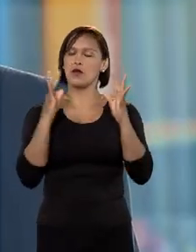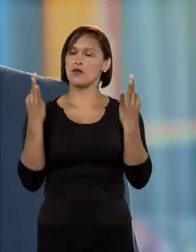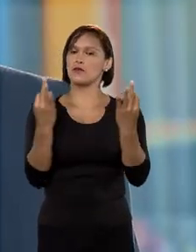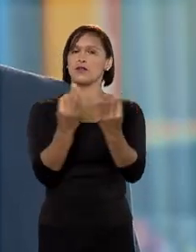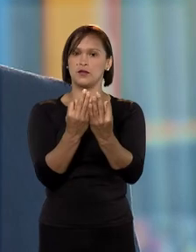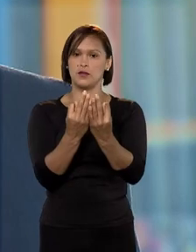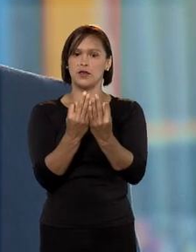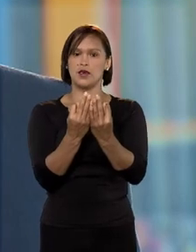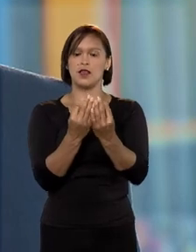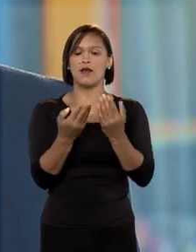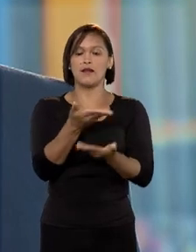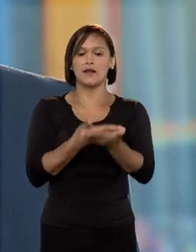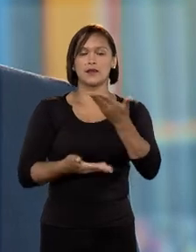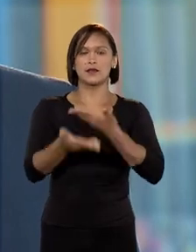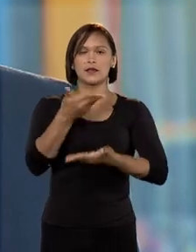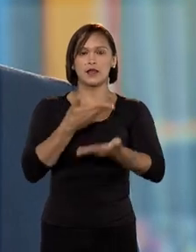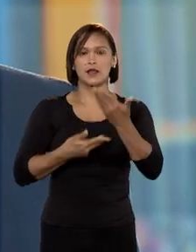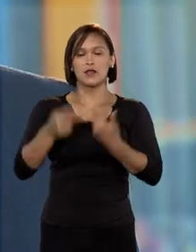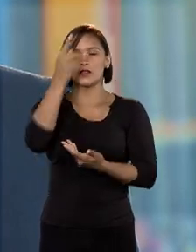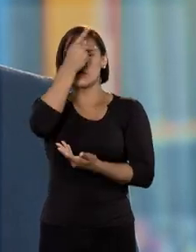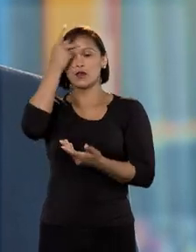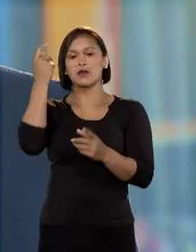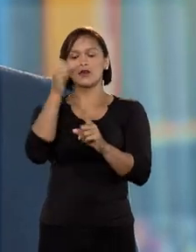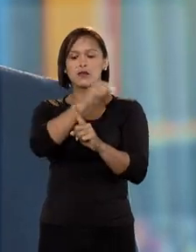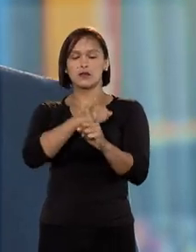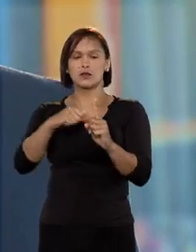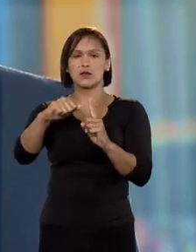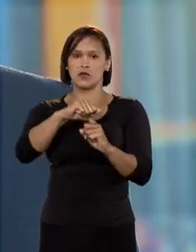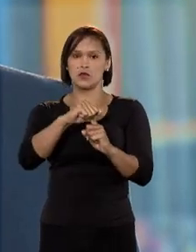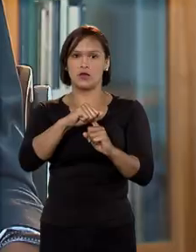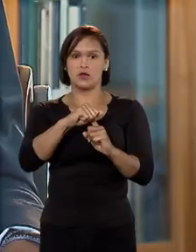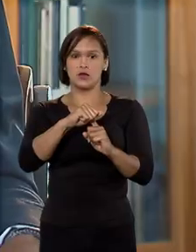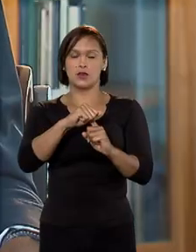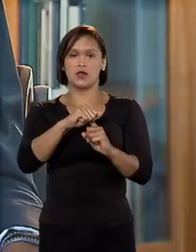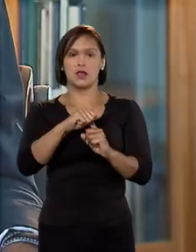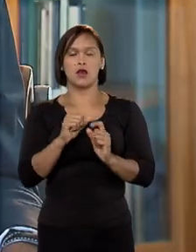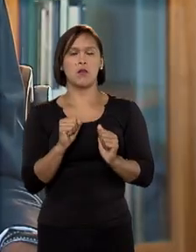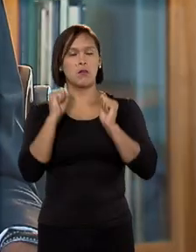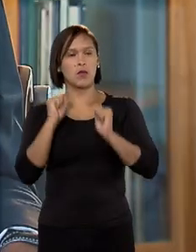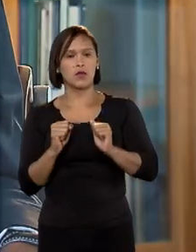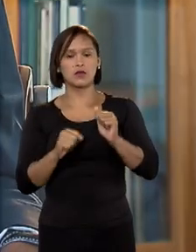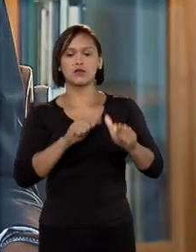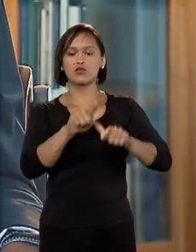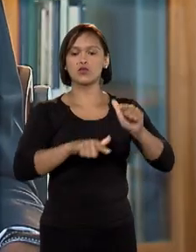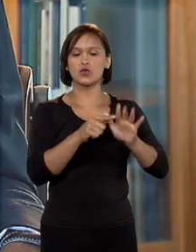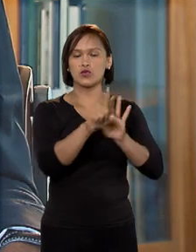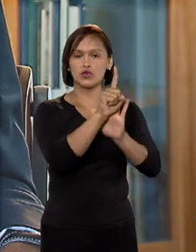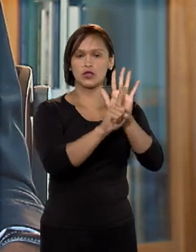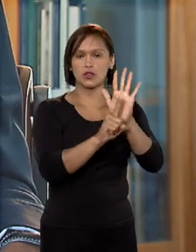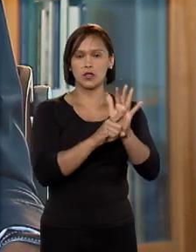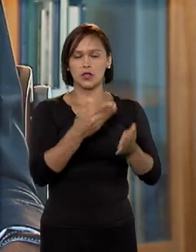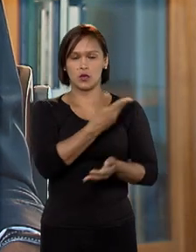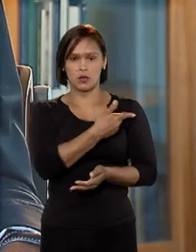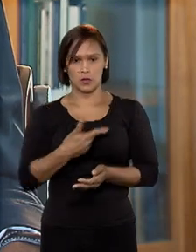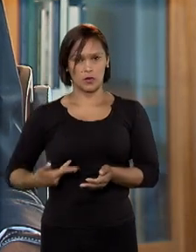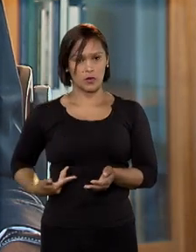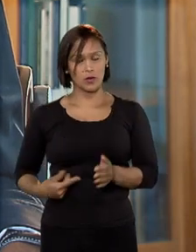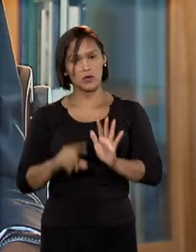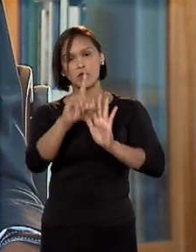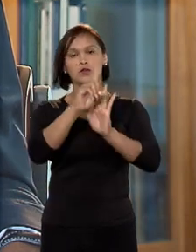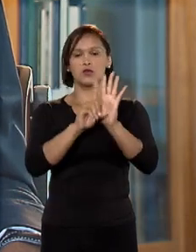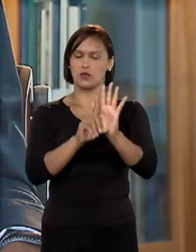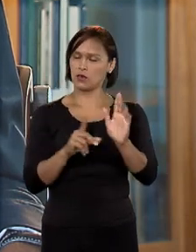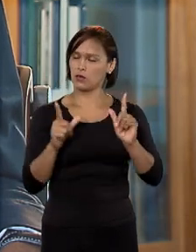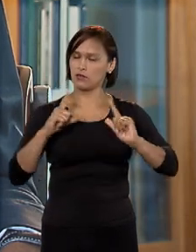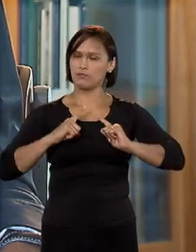a família, as relações entre as pessoas, seja no campo do direito público, do